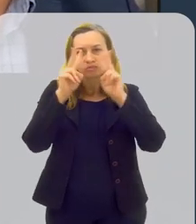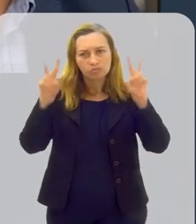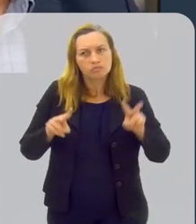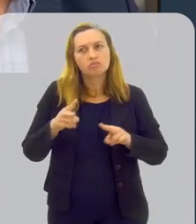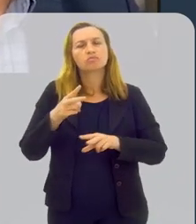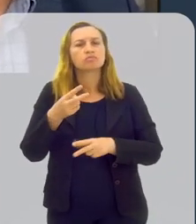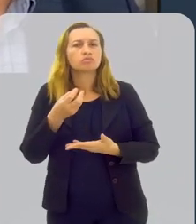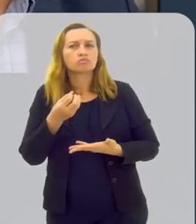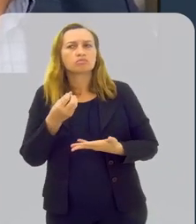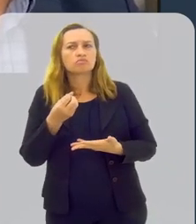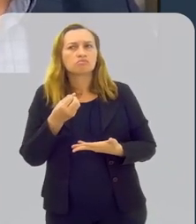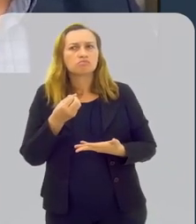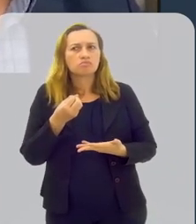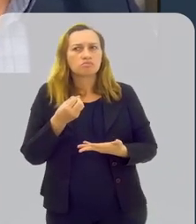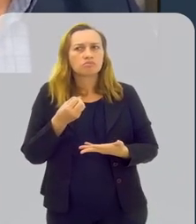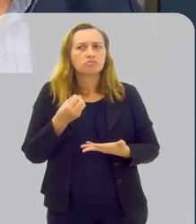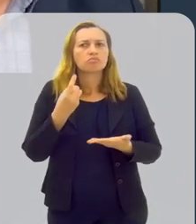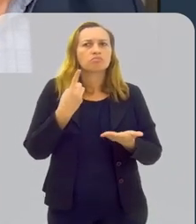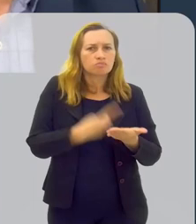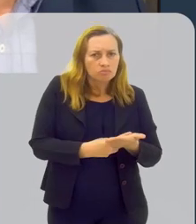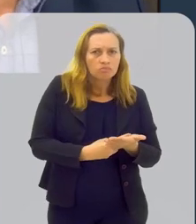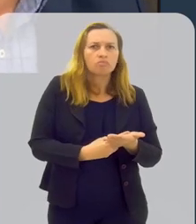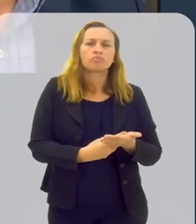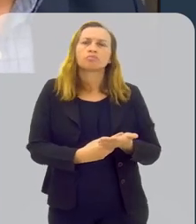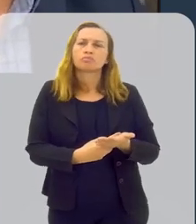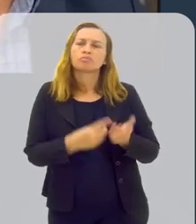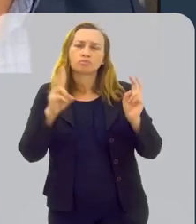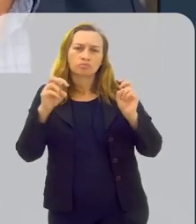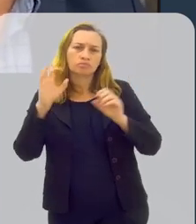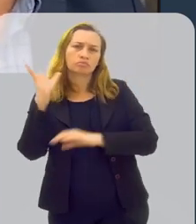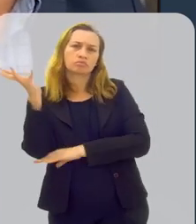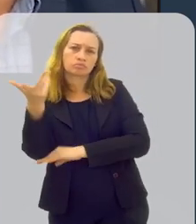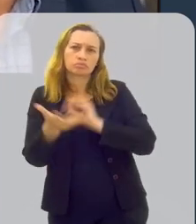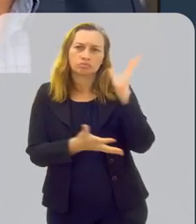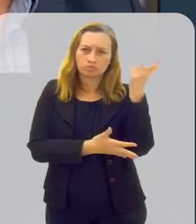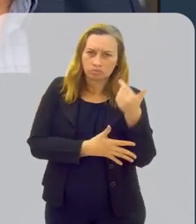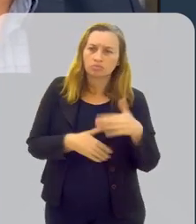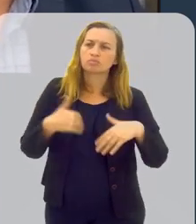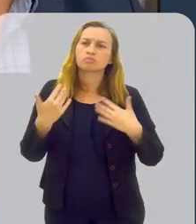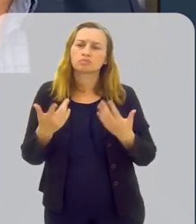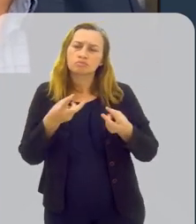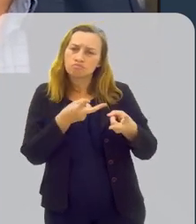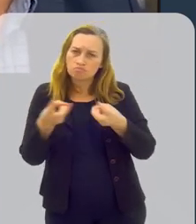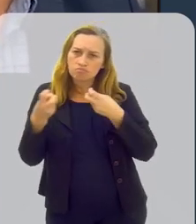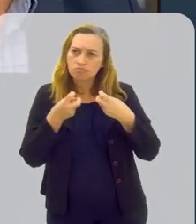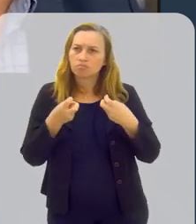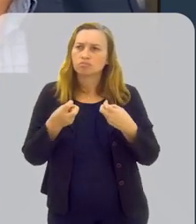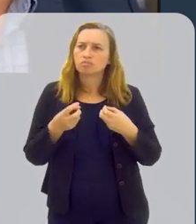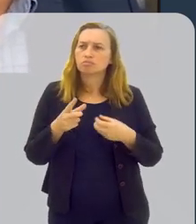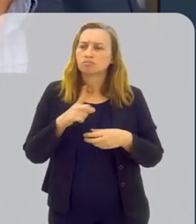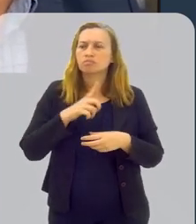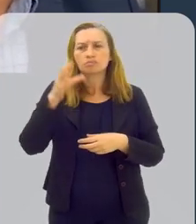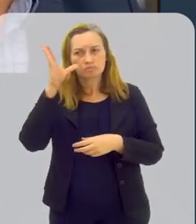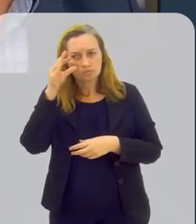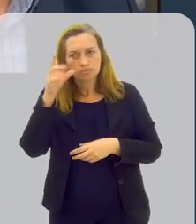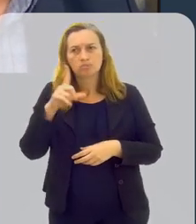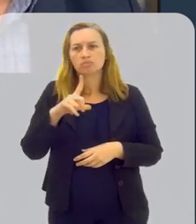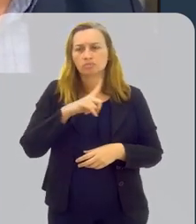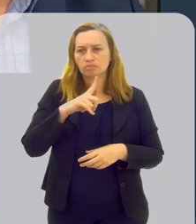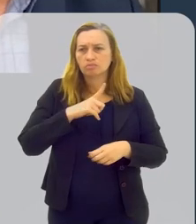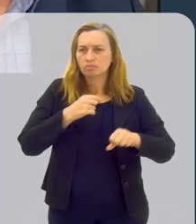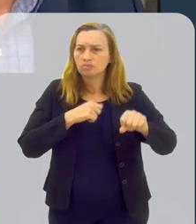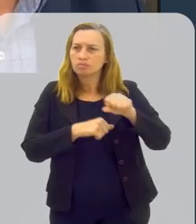já tem uma visão muito mais comprometida com a questão ambiental. a gente percebe isso, que eles têm